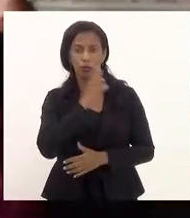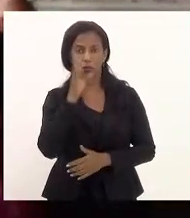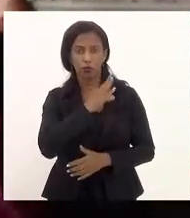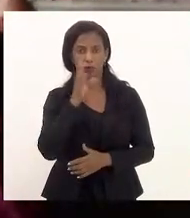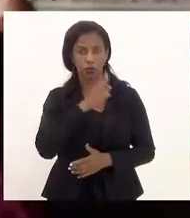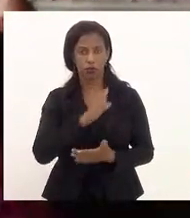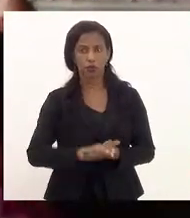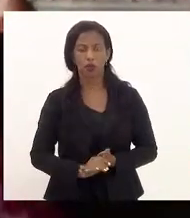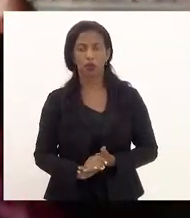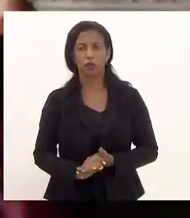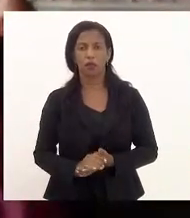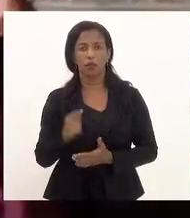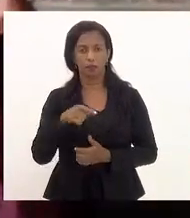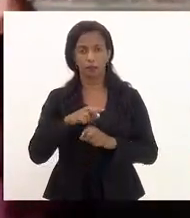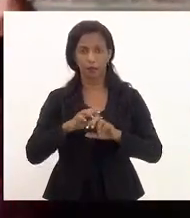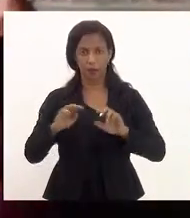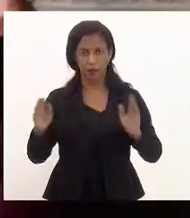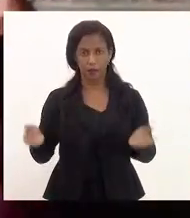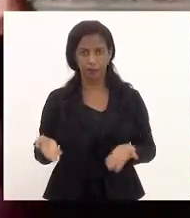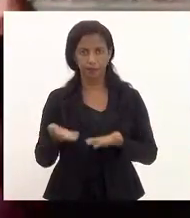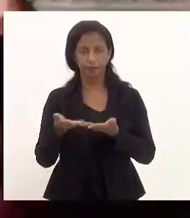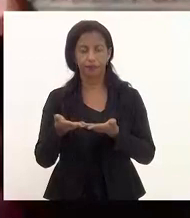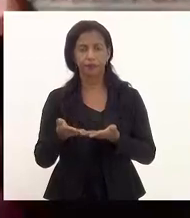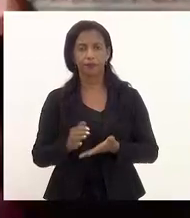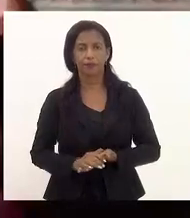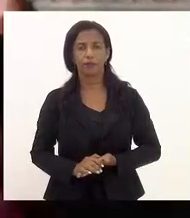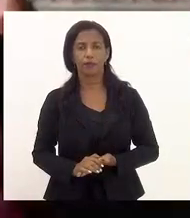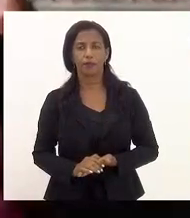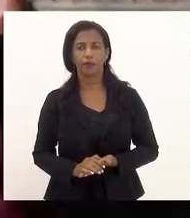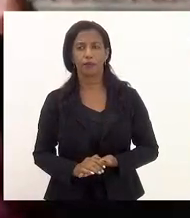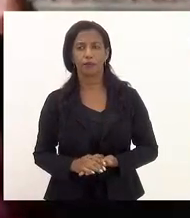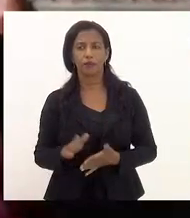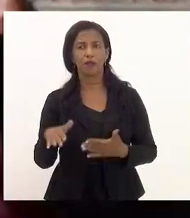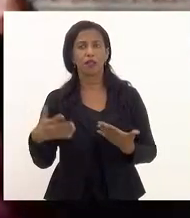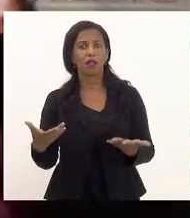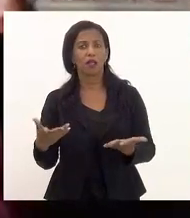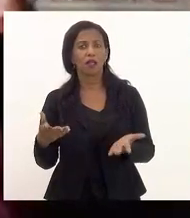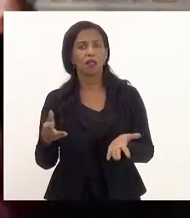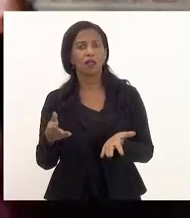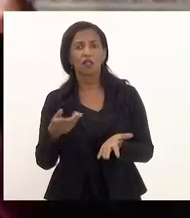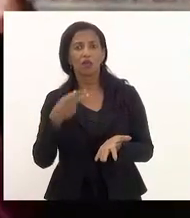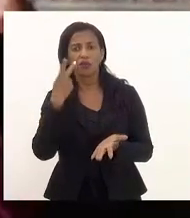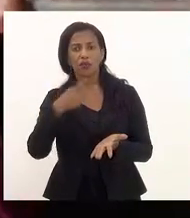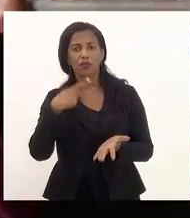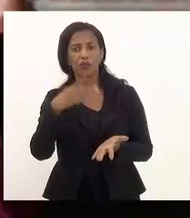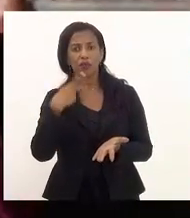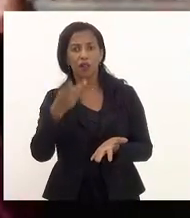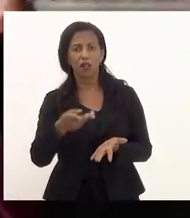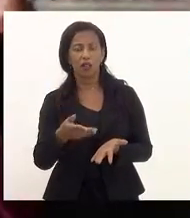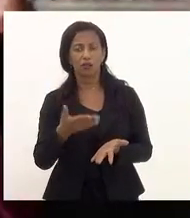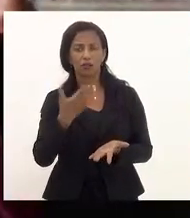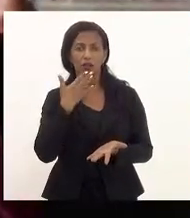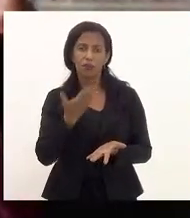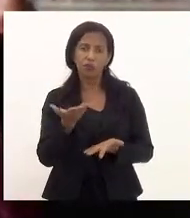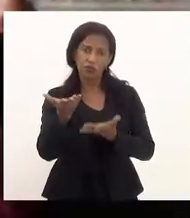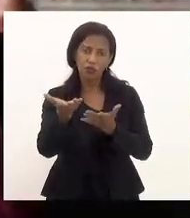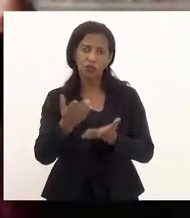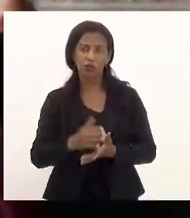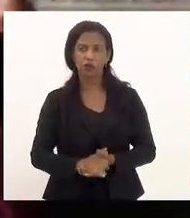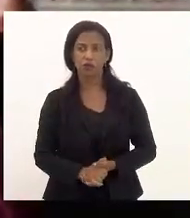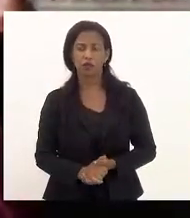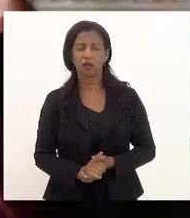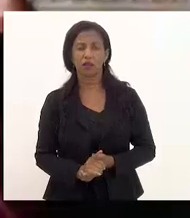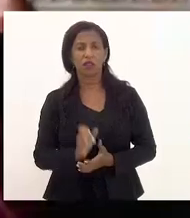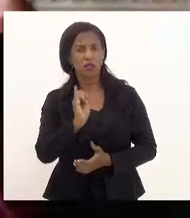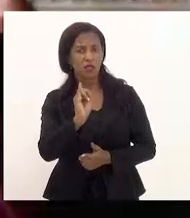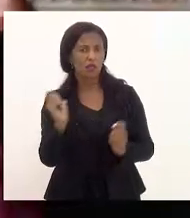deferidas pela mesa e que ainda não foram cantados. Então, eu gostaria de pedir à Vossa Excelência que